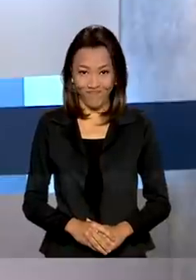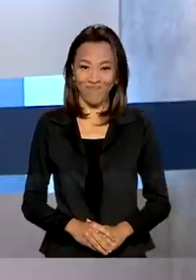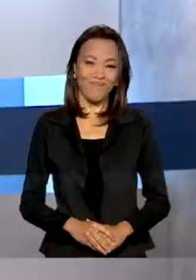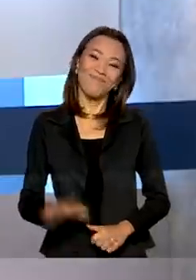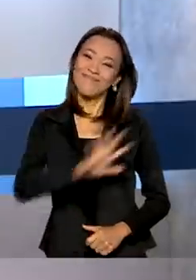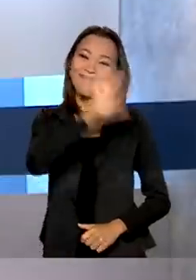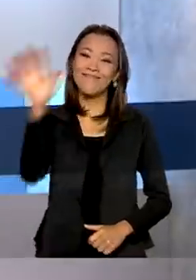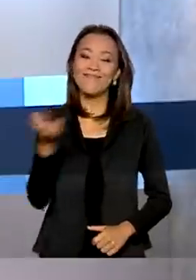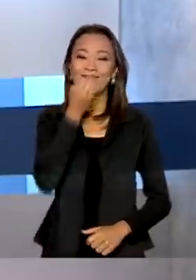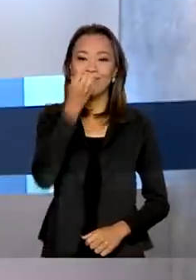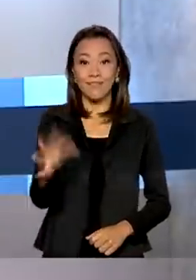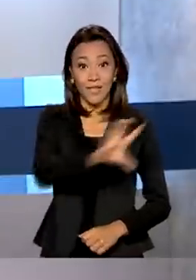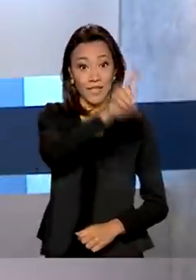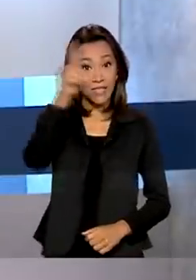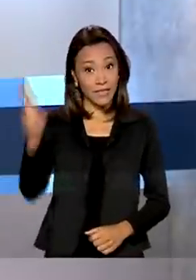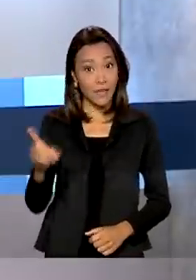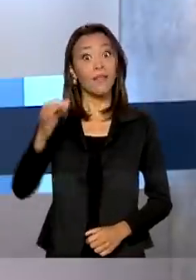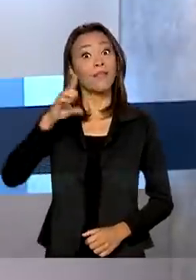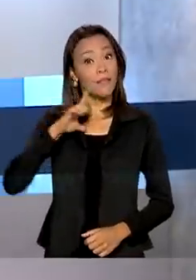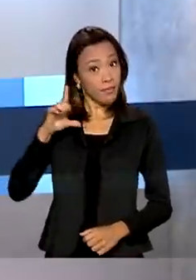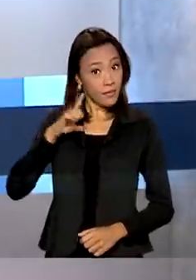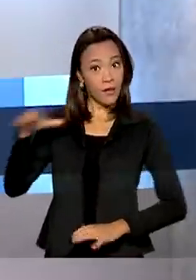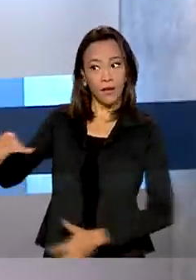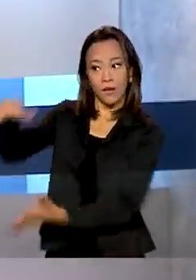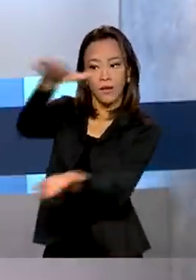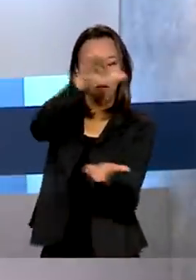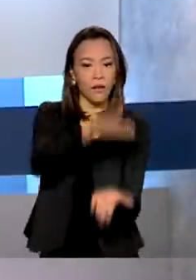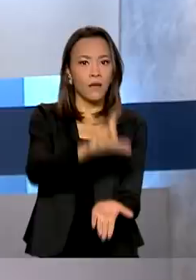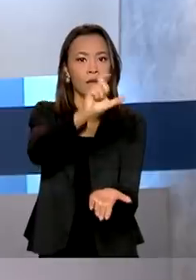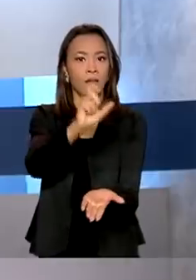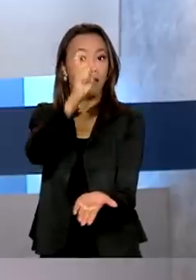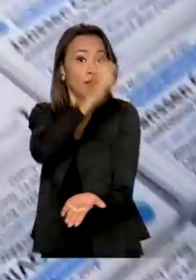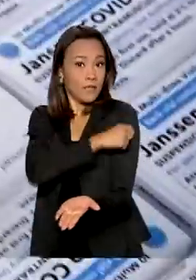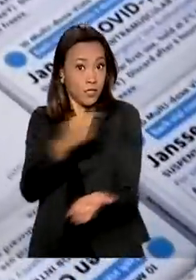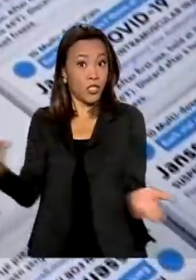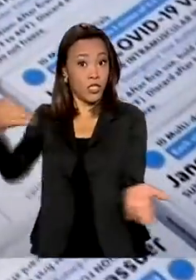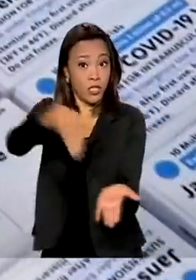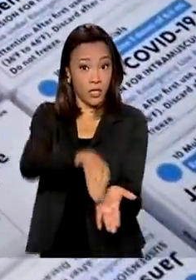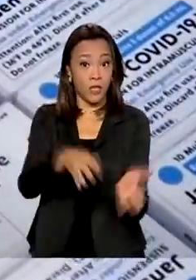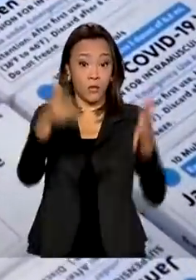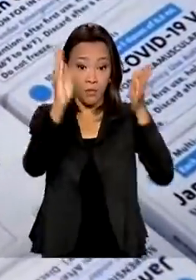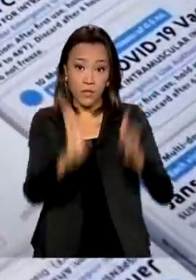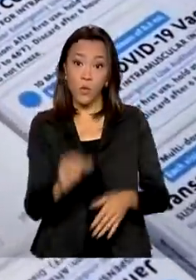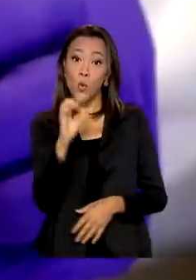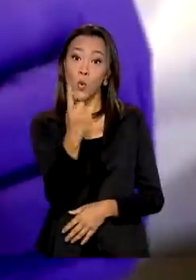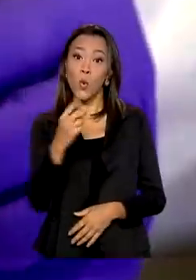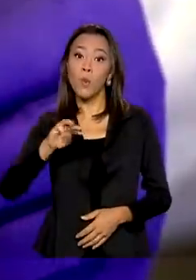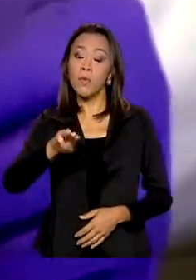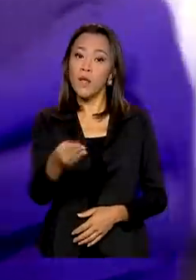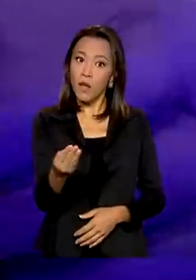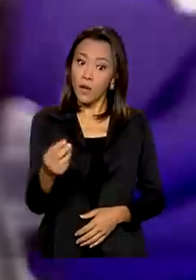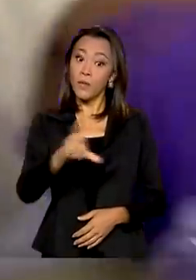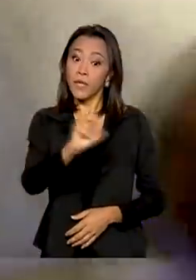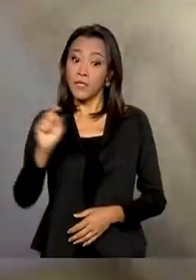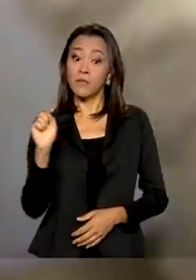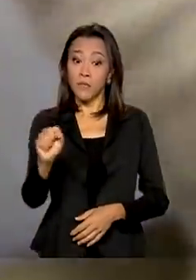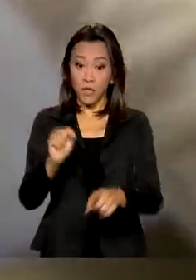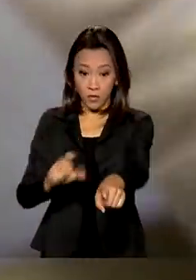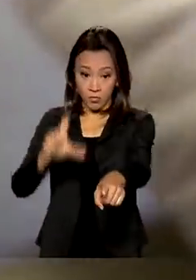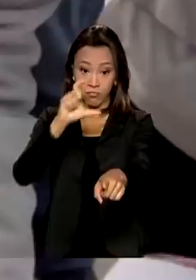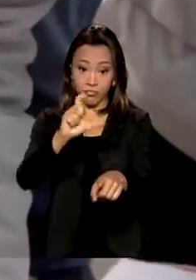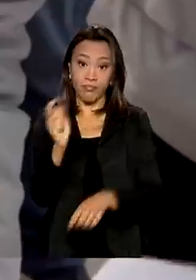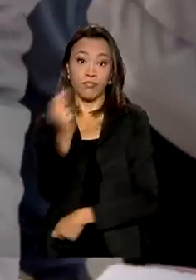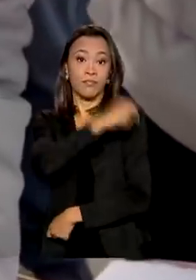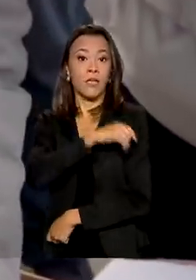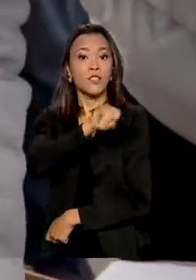Olá, bom dia! Tem vacina chegando ao Brasil. Um milhão e meio de doses da Janssen desembarcam daqui a pouco no